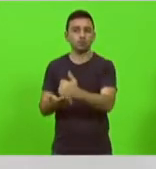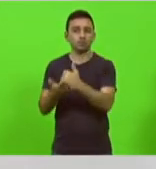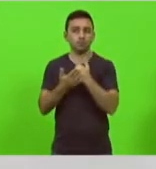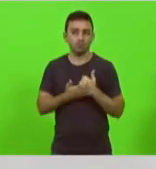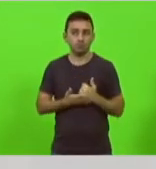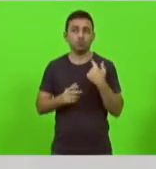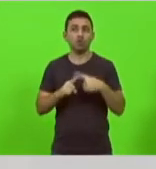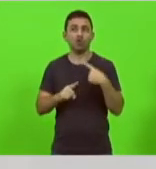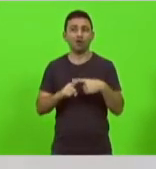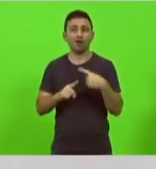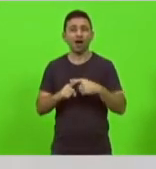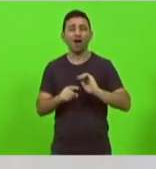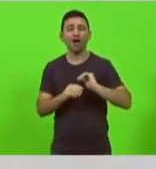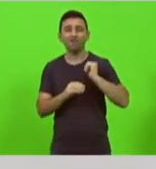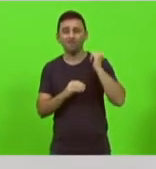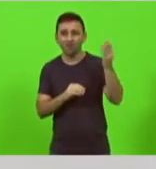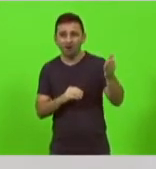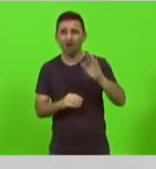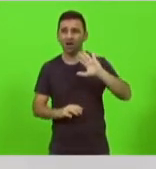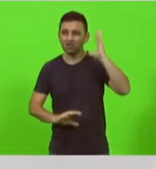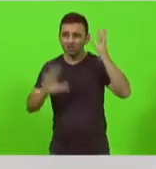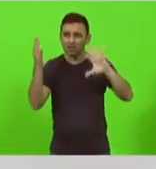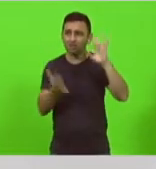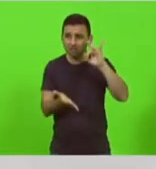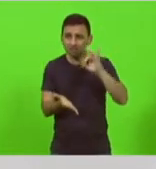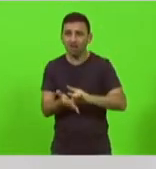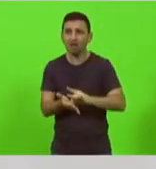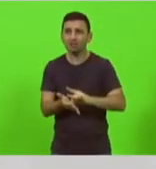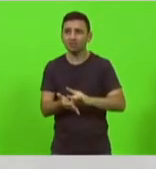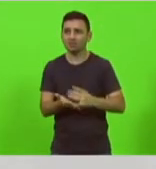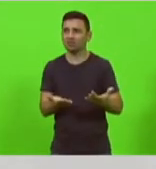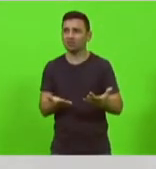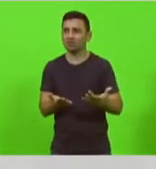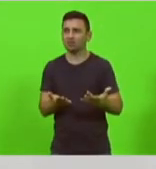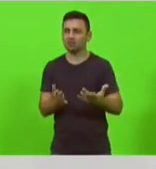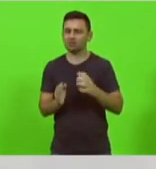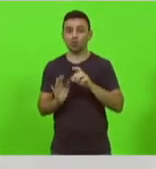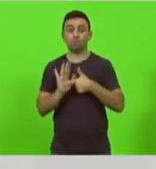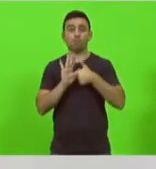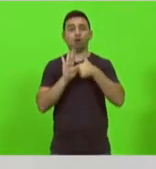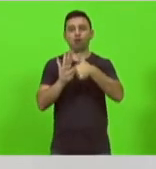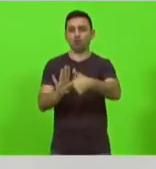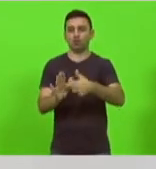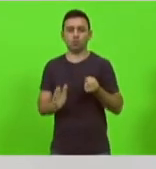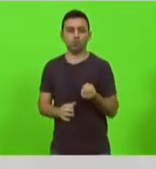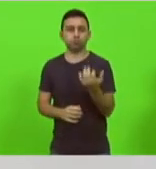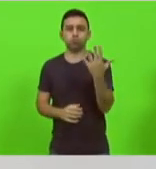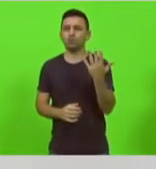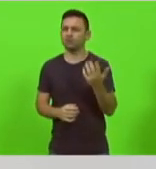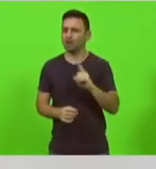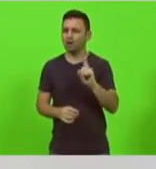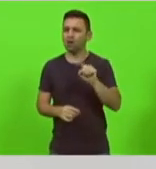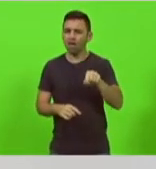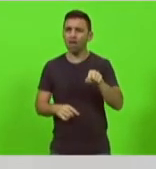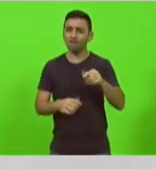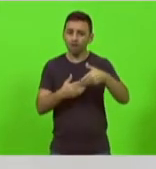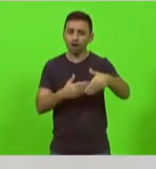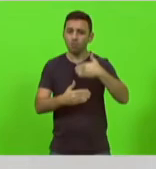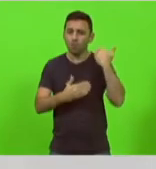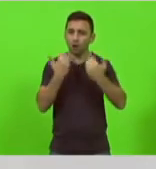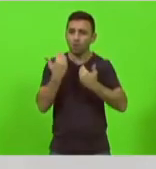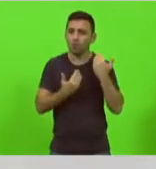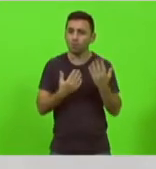acontecendo lá fora é de verdade não é número não é número é causas mortes causa